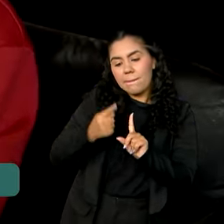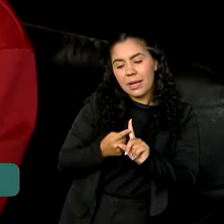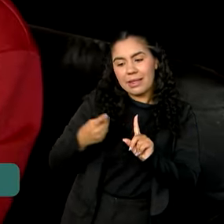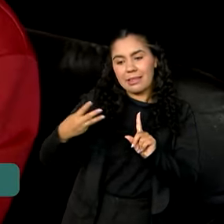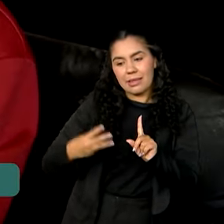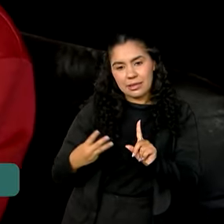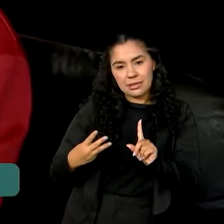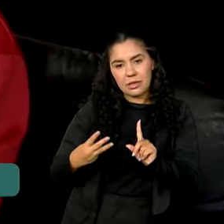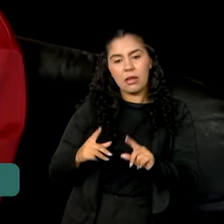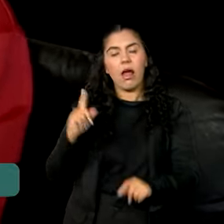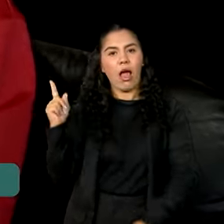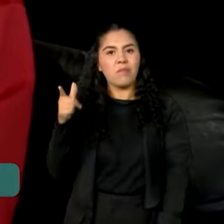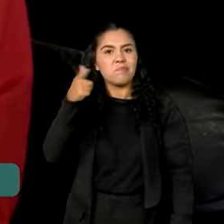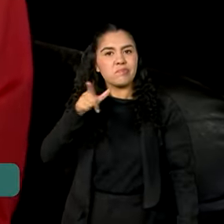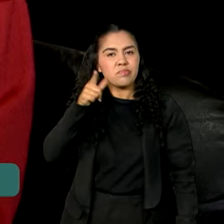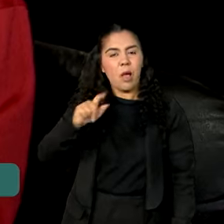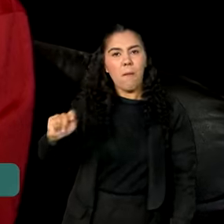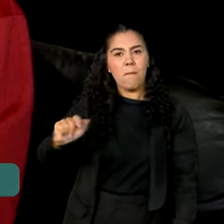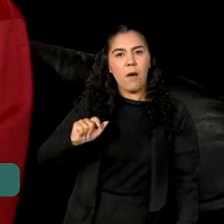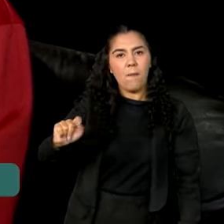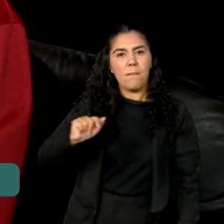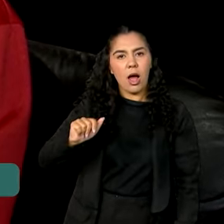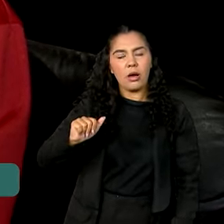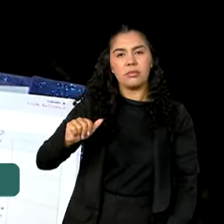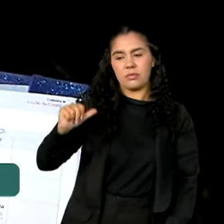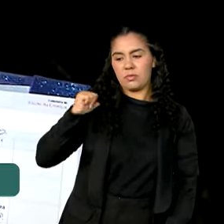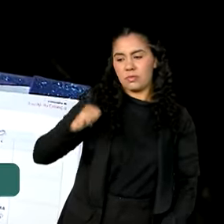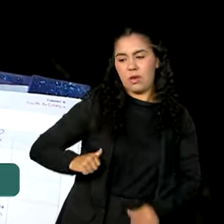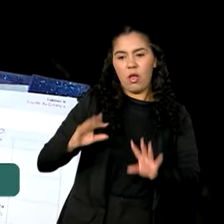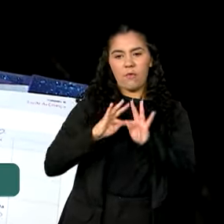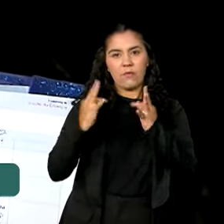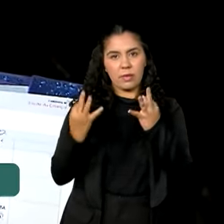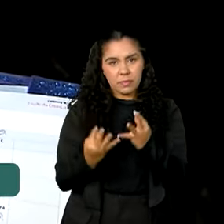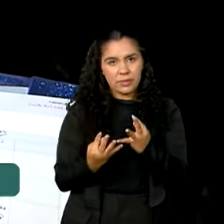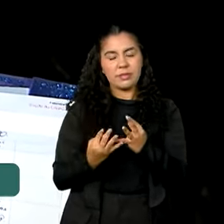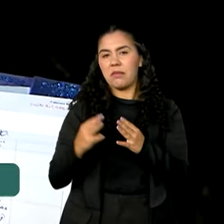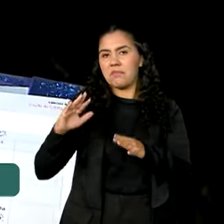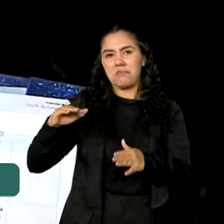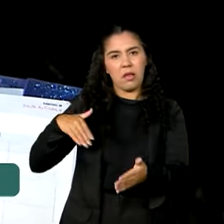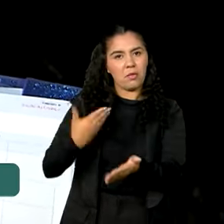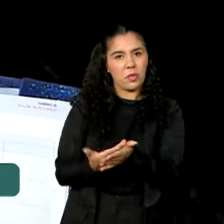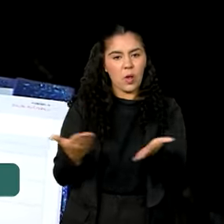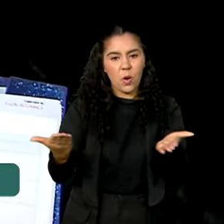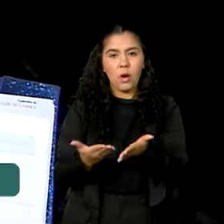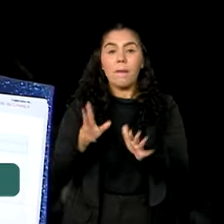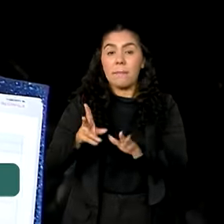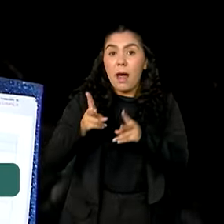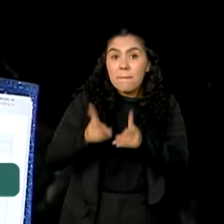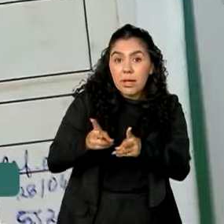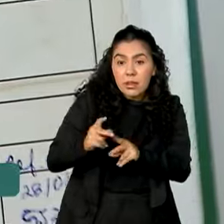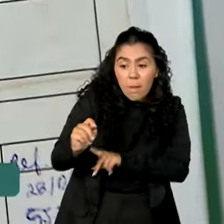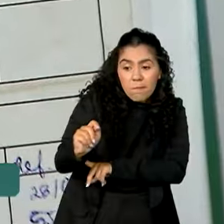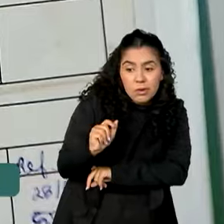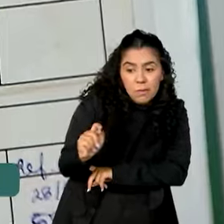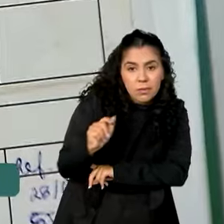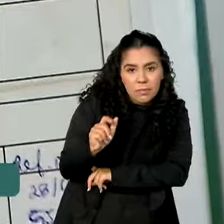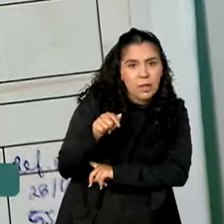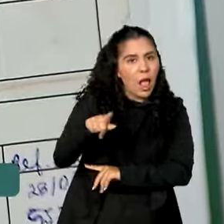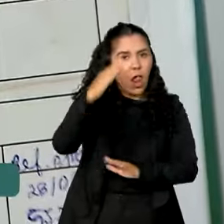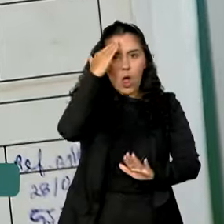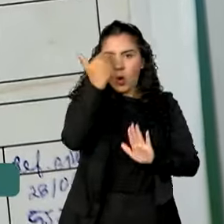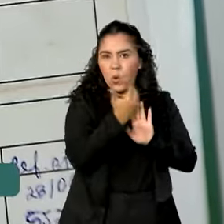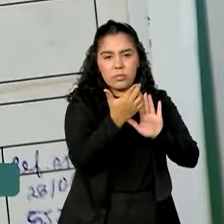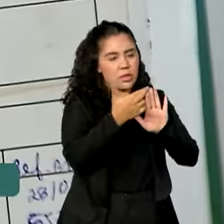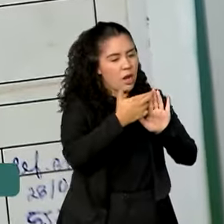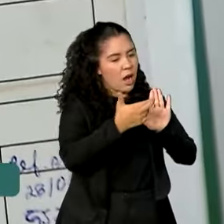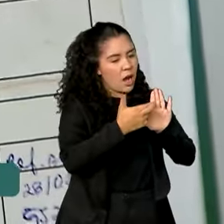recebe o Bolsa Família desde a primeira gravidez. E para manter o benefício, ela cumpre todas as exigências,